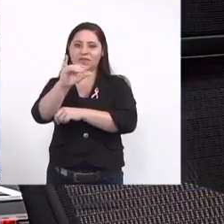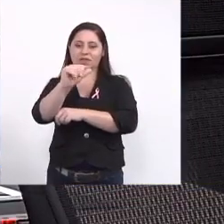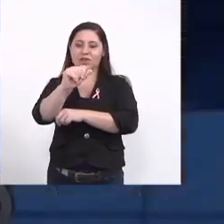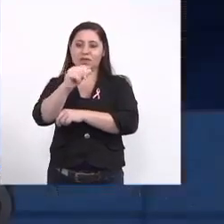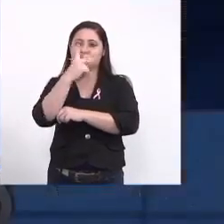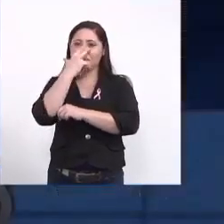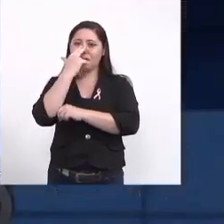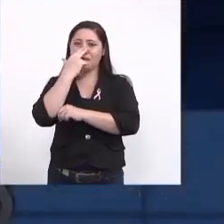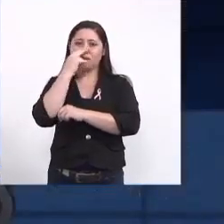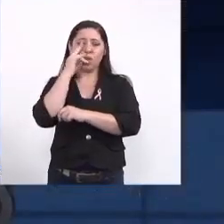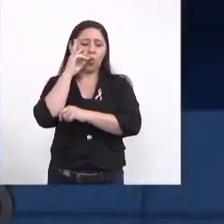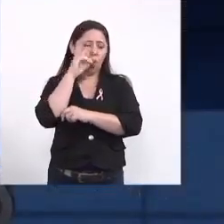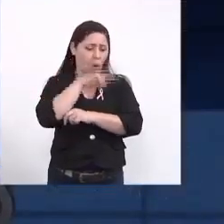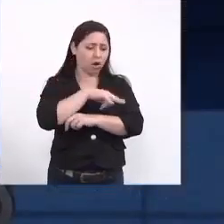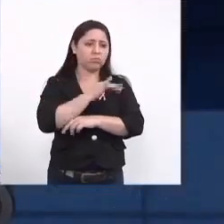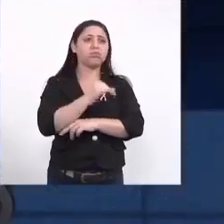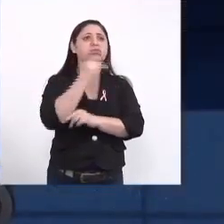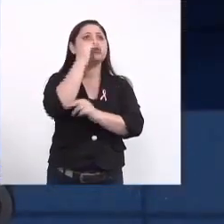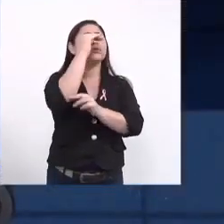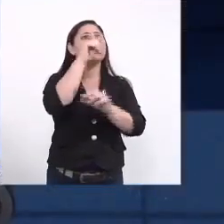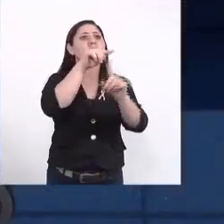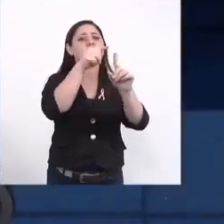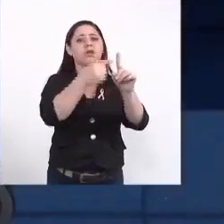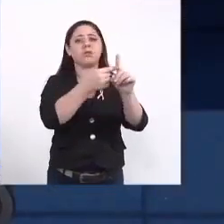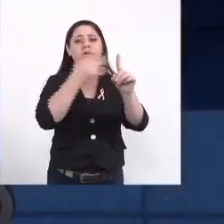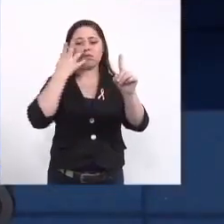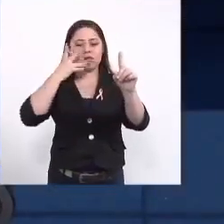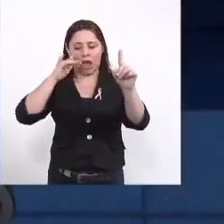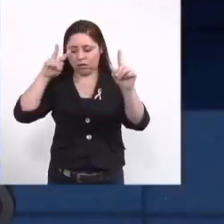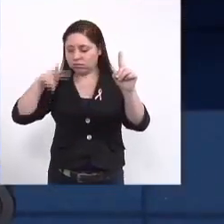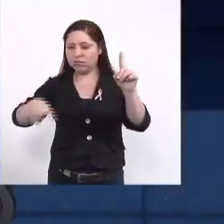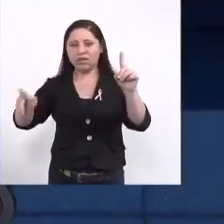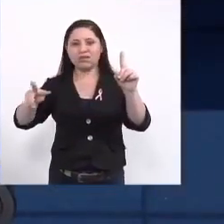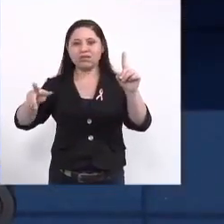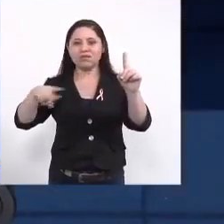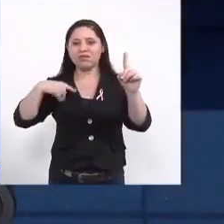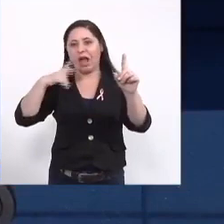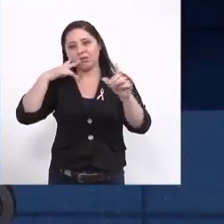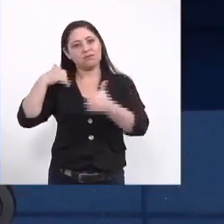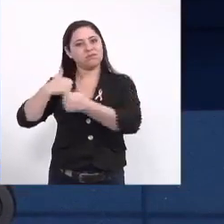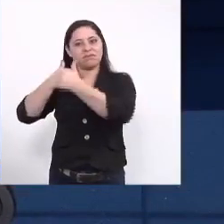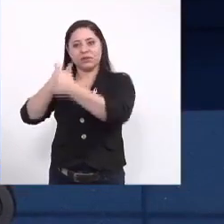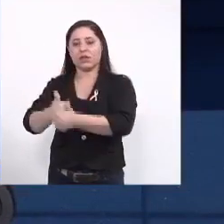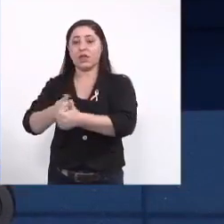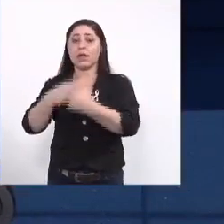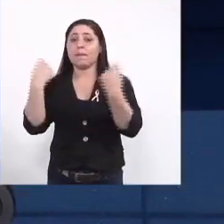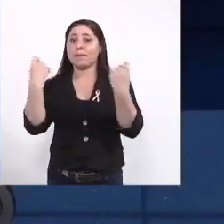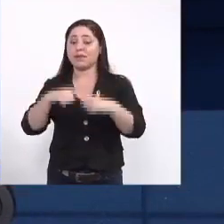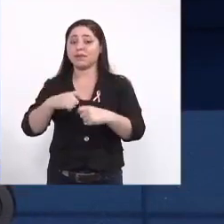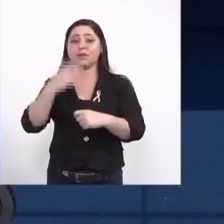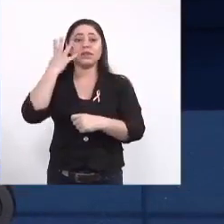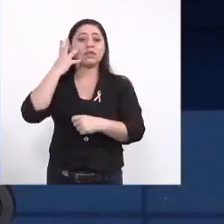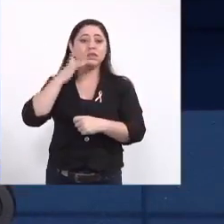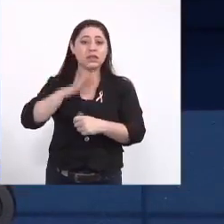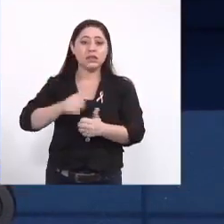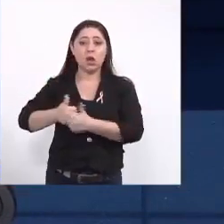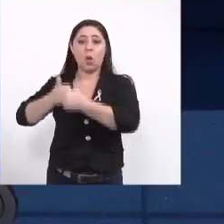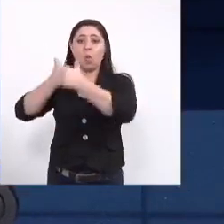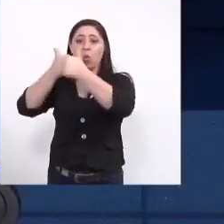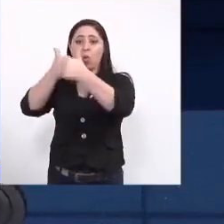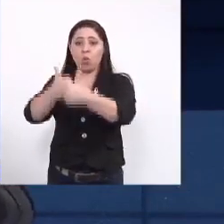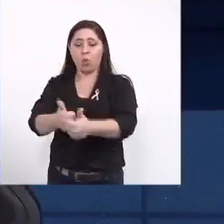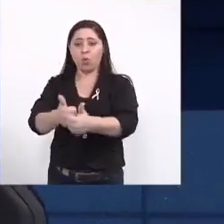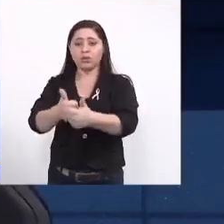a gente olha muito para o adulto para a gestante só que para a criança quase ninguém acompanha e é preconizado que a criança seja seguida e